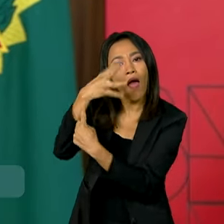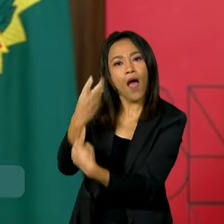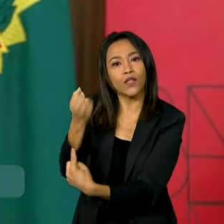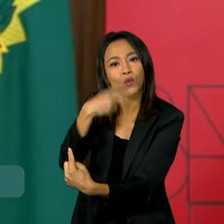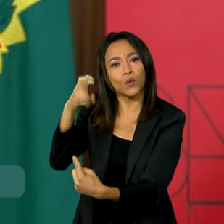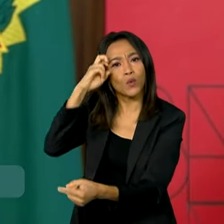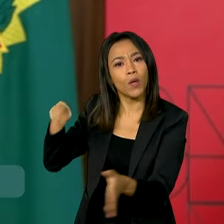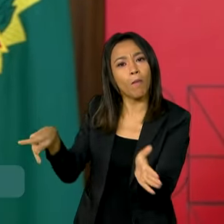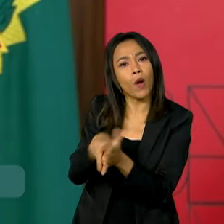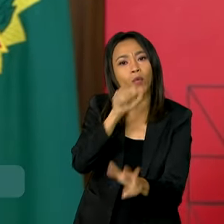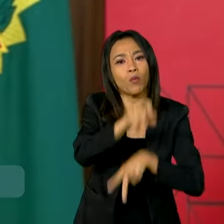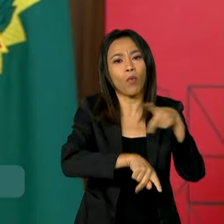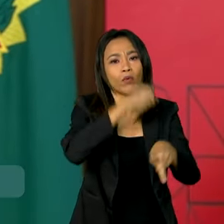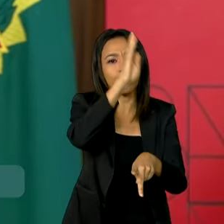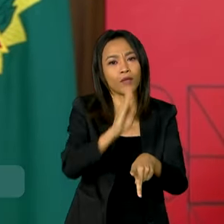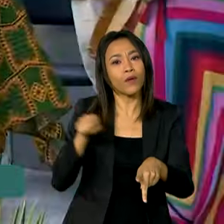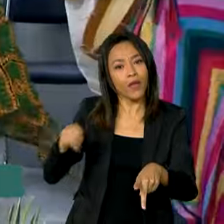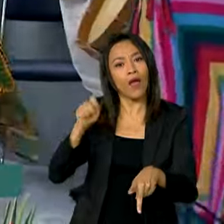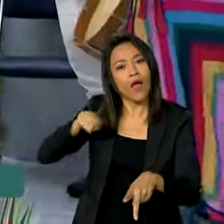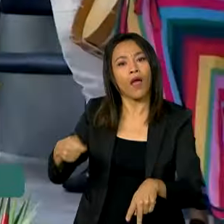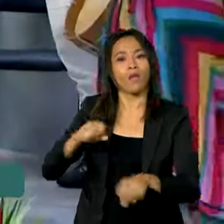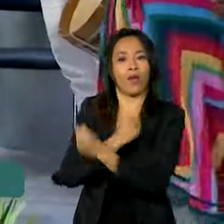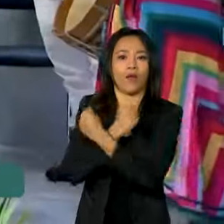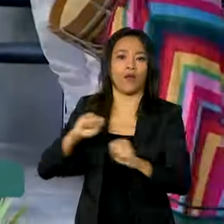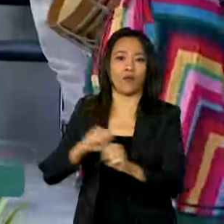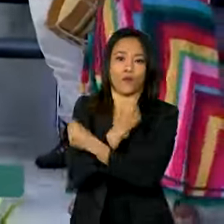cultural do nosso povo brasileiro, que é o Maracatu.